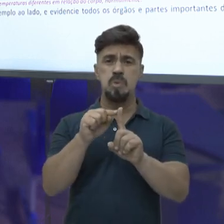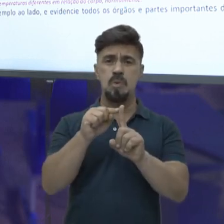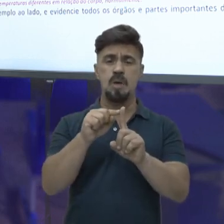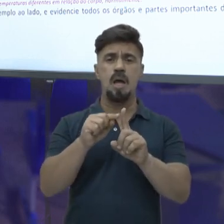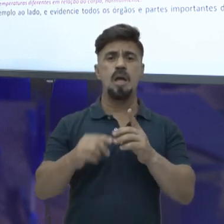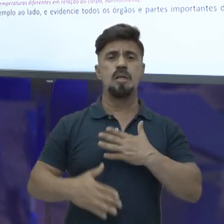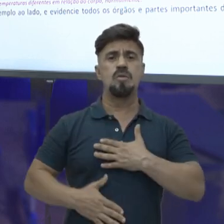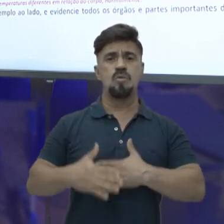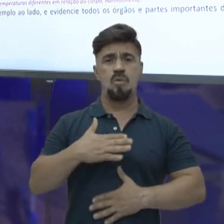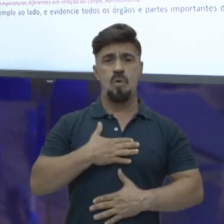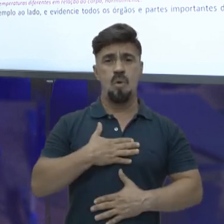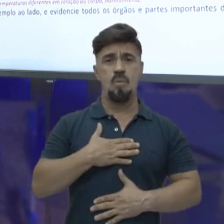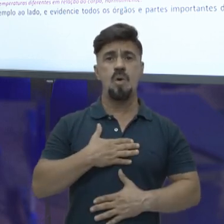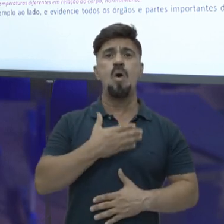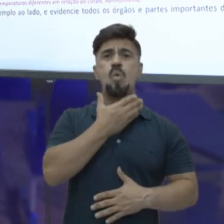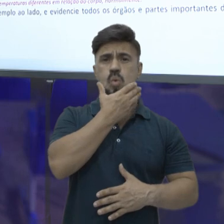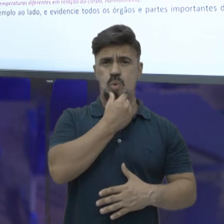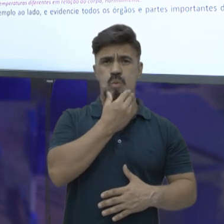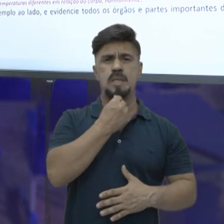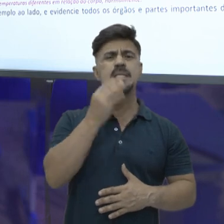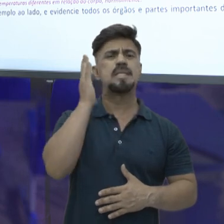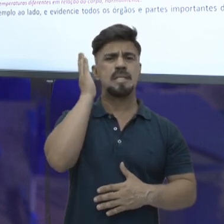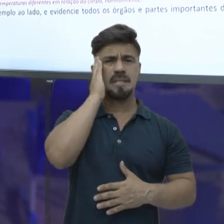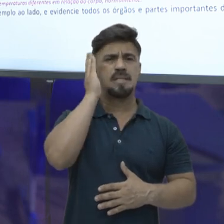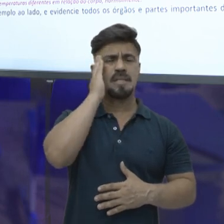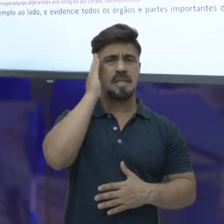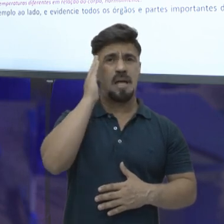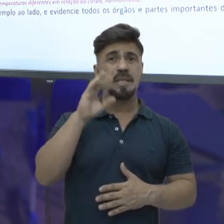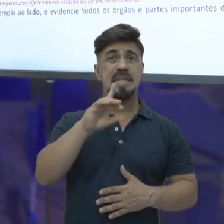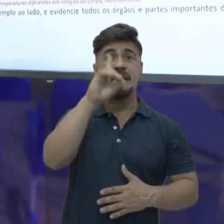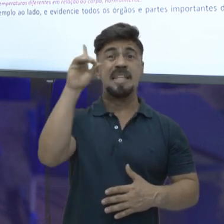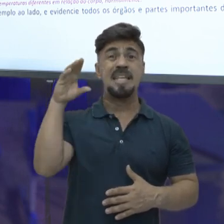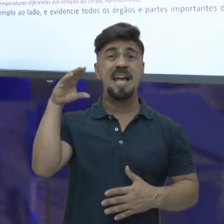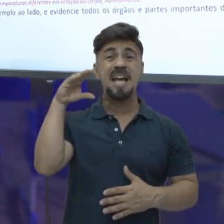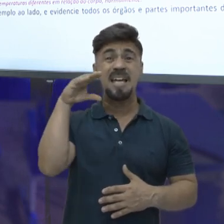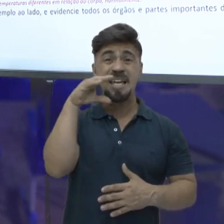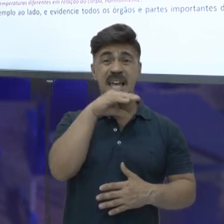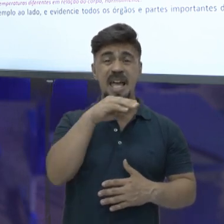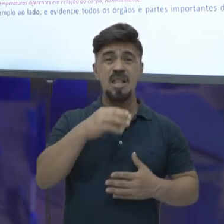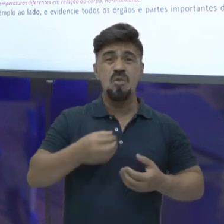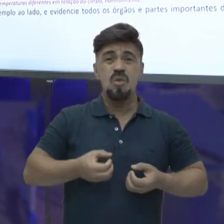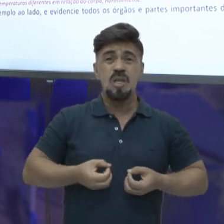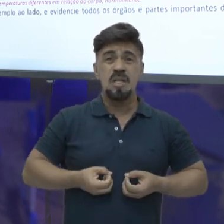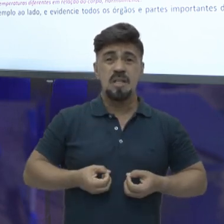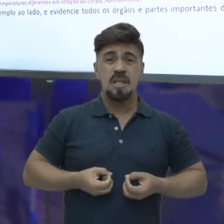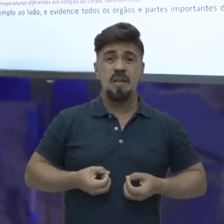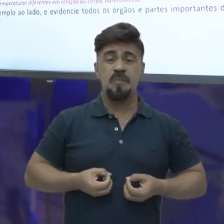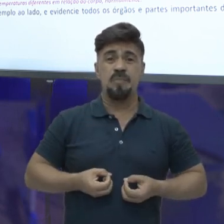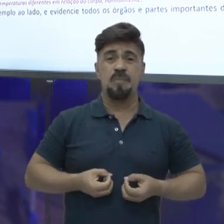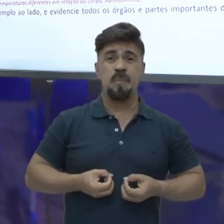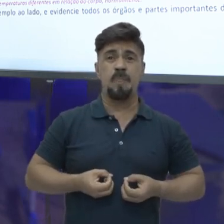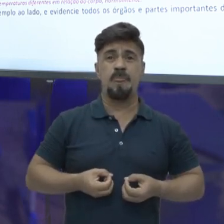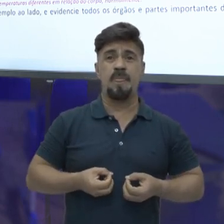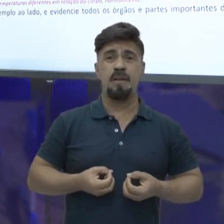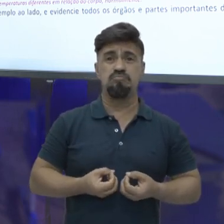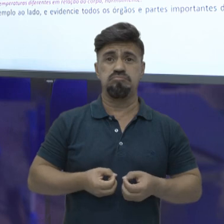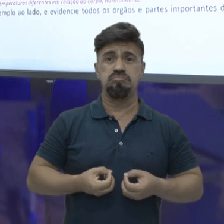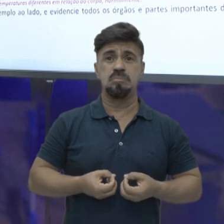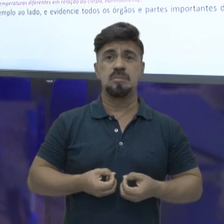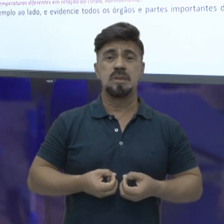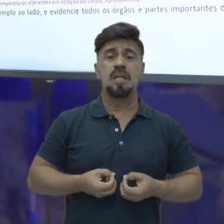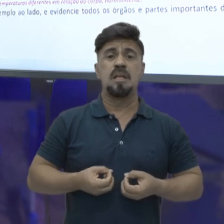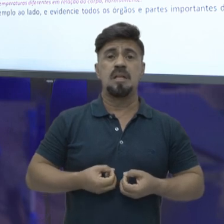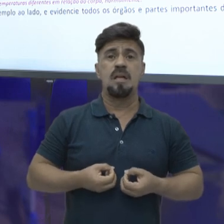do corpo. Os meninos sabem bem como é isso. No dia quente, os testículos, junto com a bolsa escrotal,